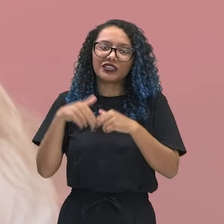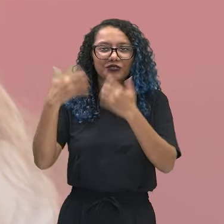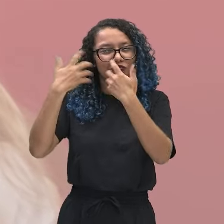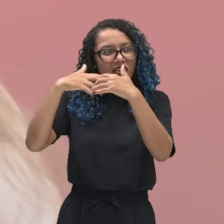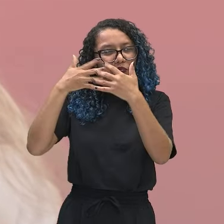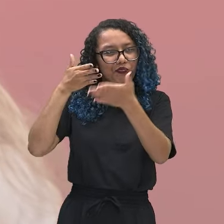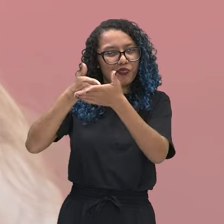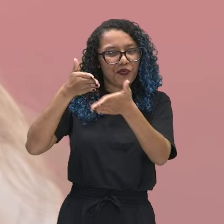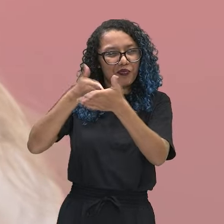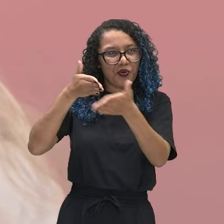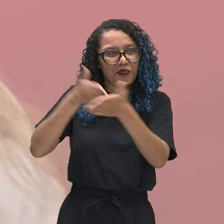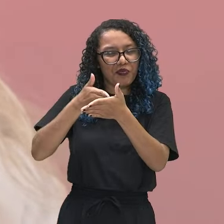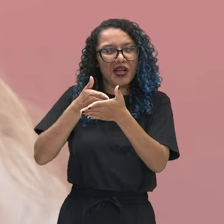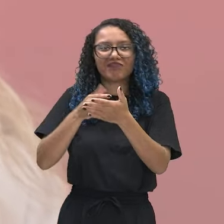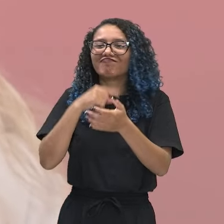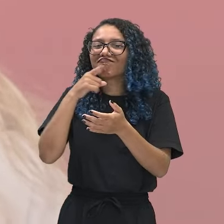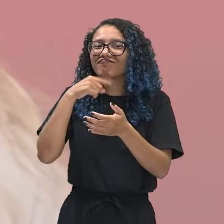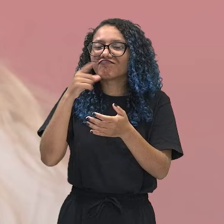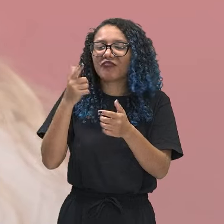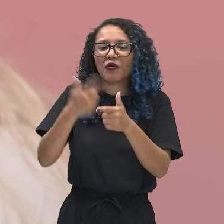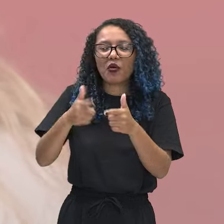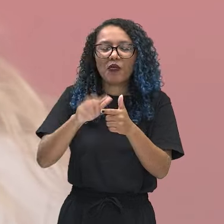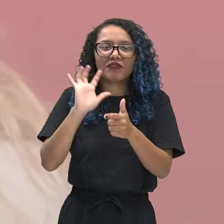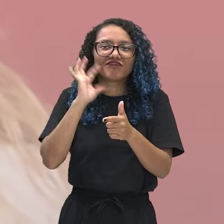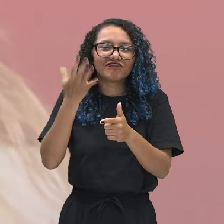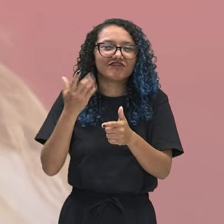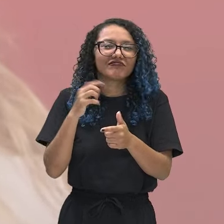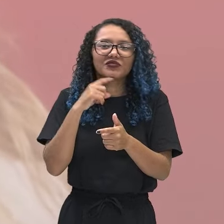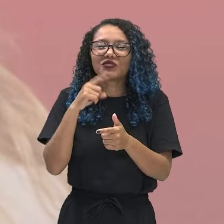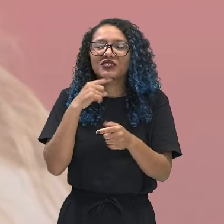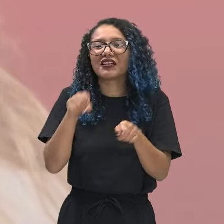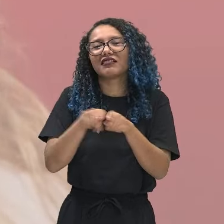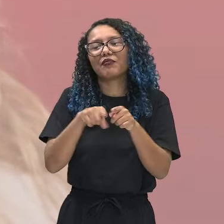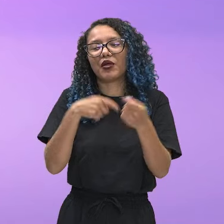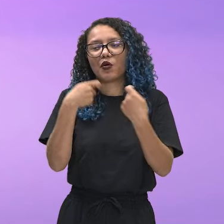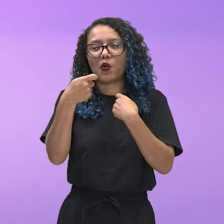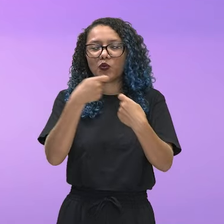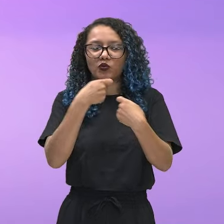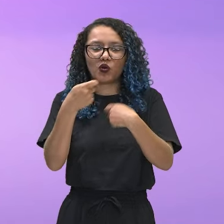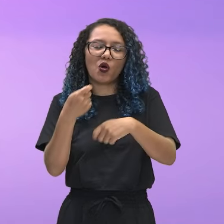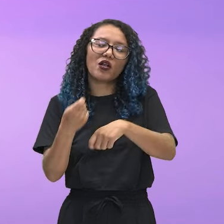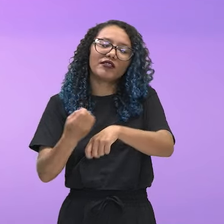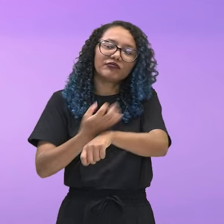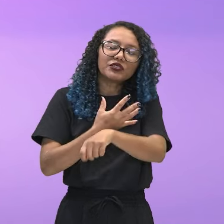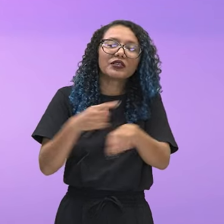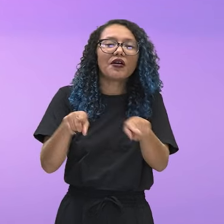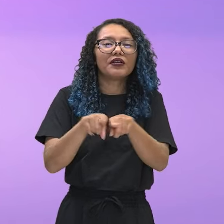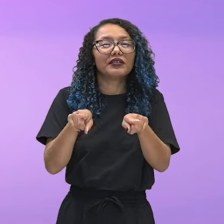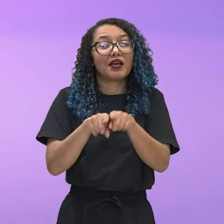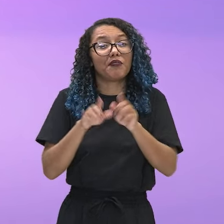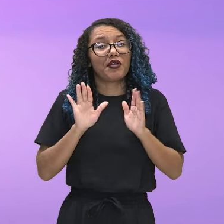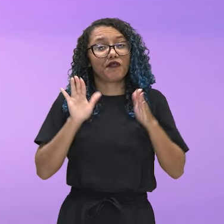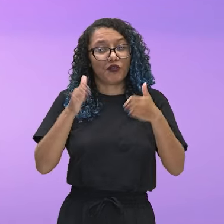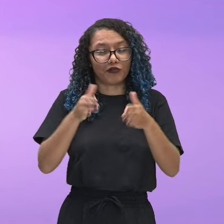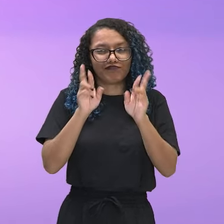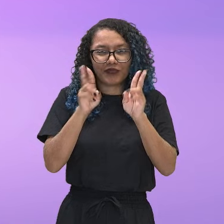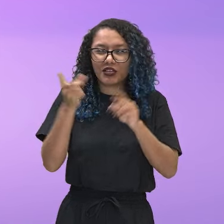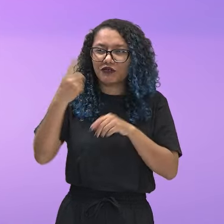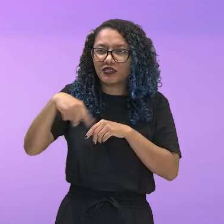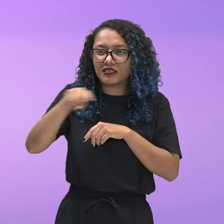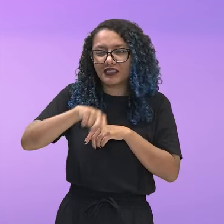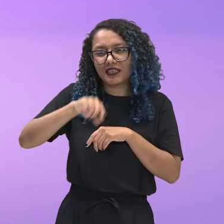resolução de problemas, na regulação emocional e no foco. Espero que vocês tenham entendido um pouco sobre a